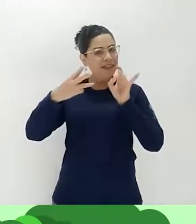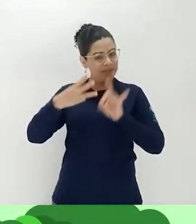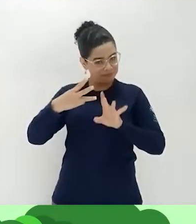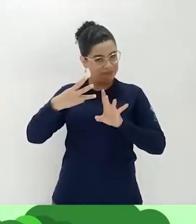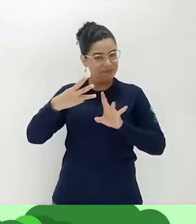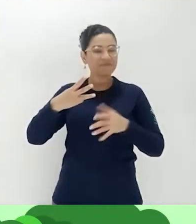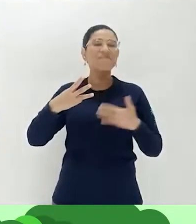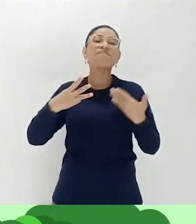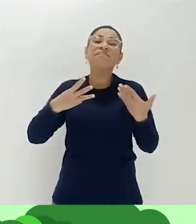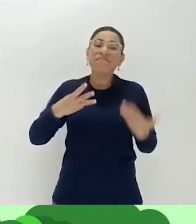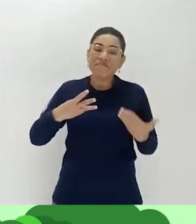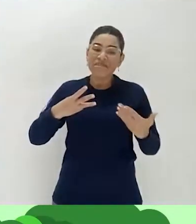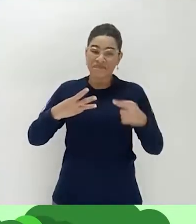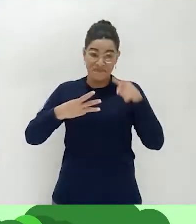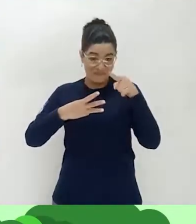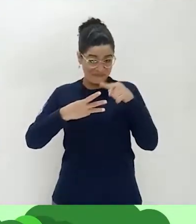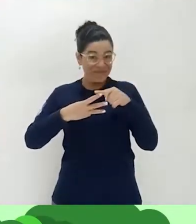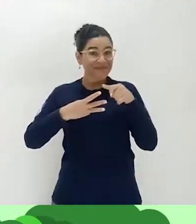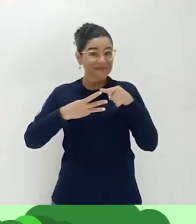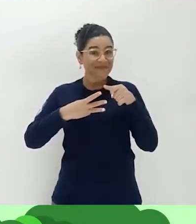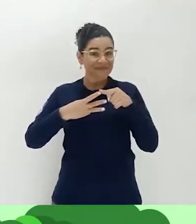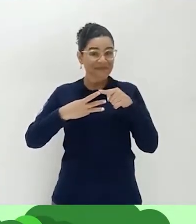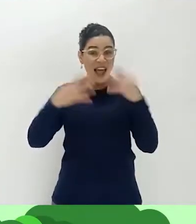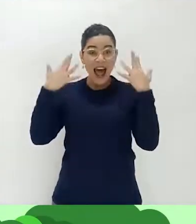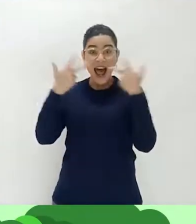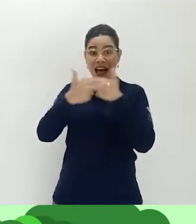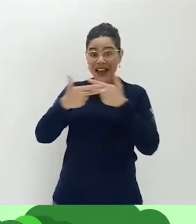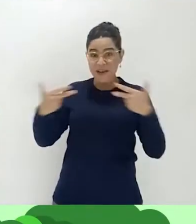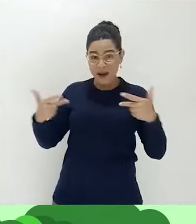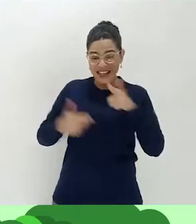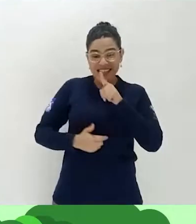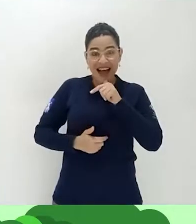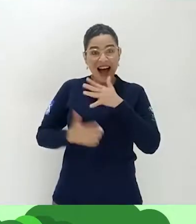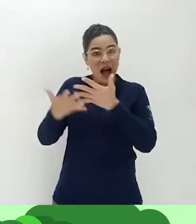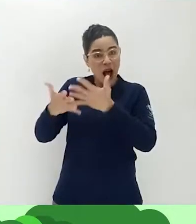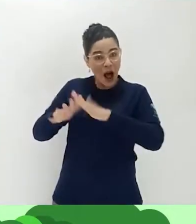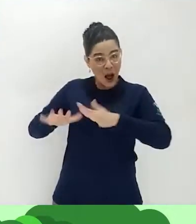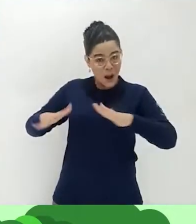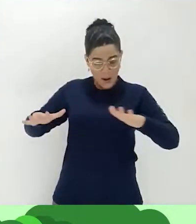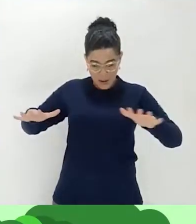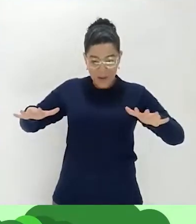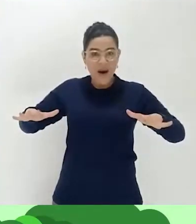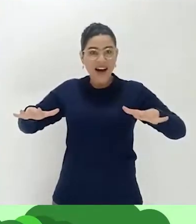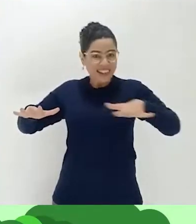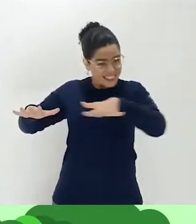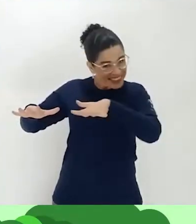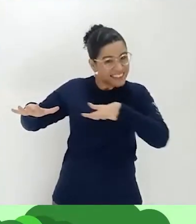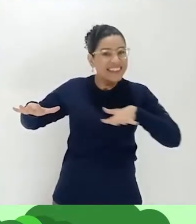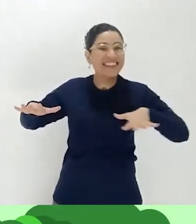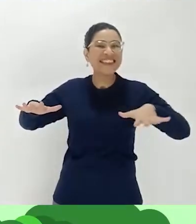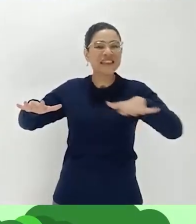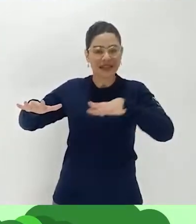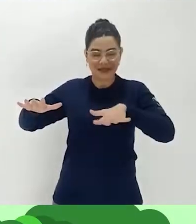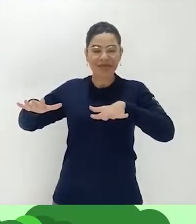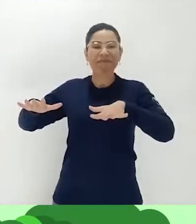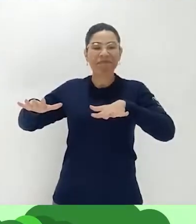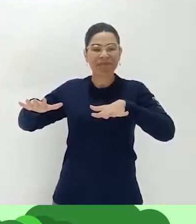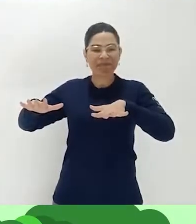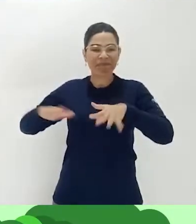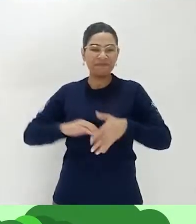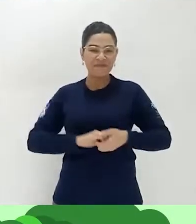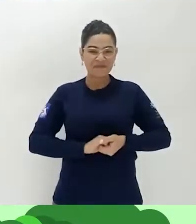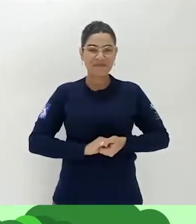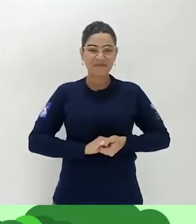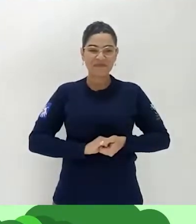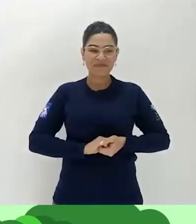Bom, os animais aquáticos são aqueles que vivem na água o tempo todo ou na maior parte